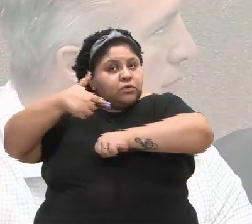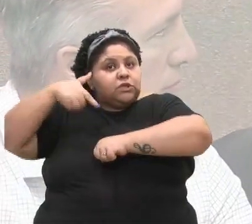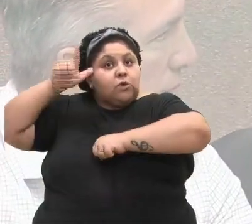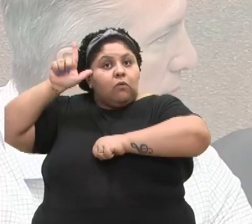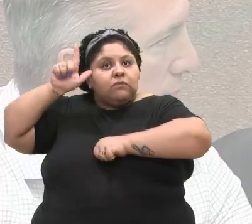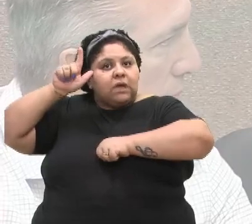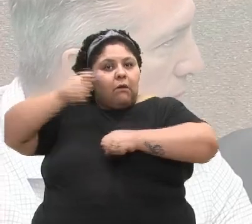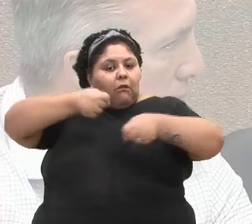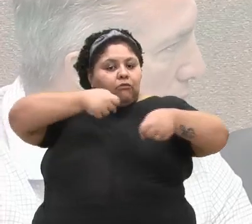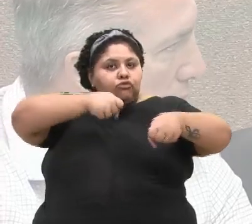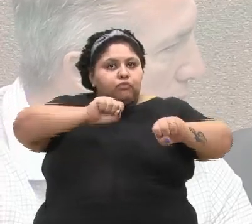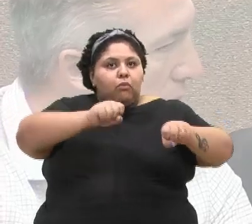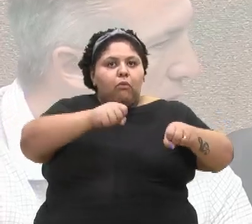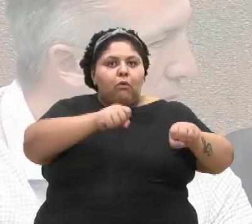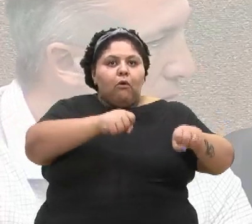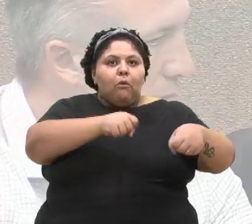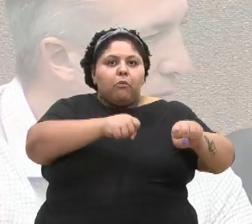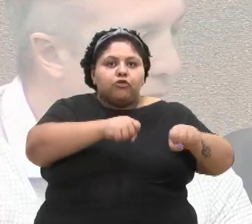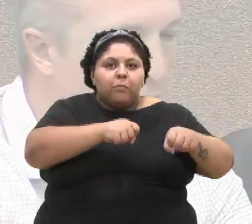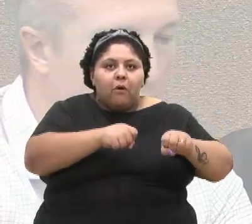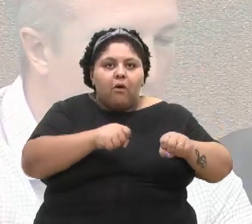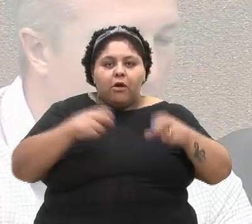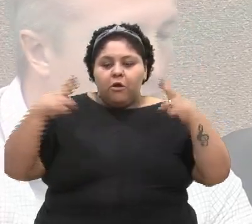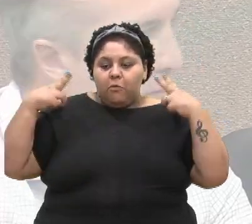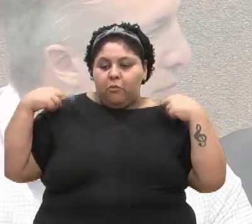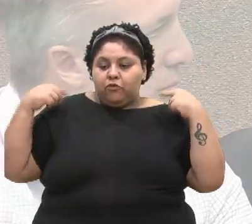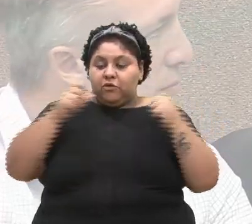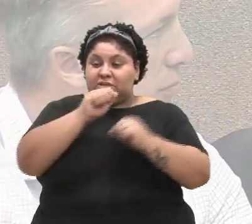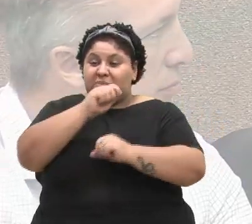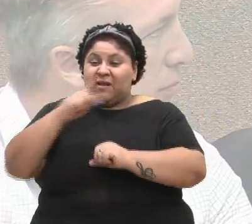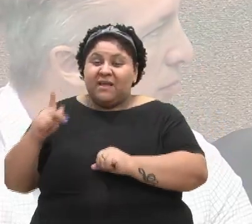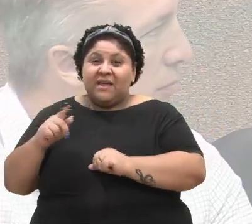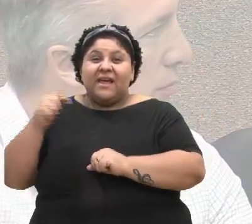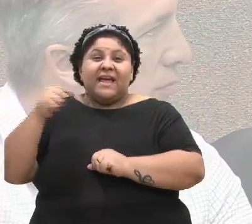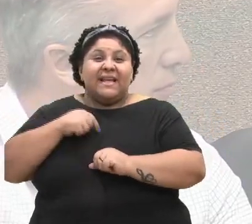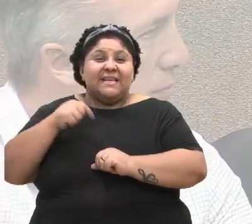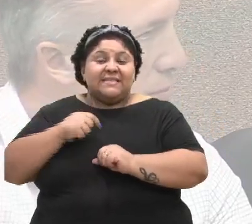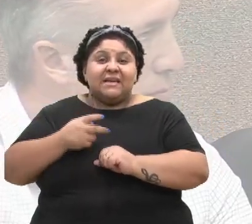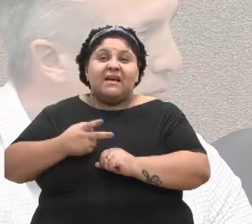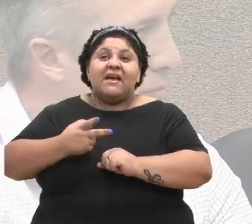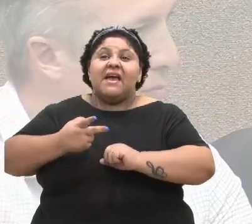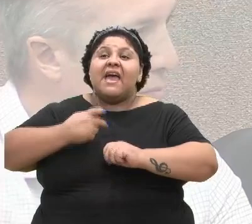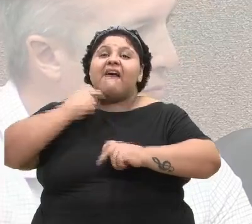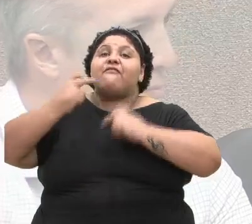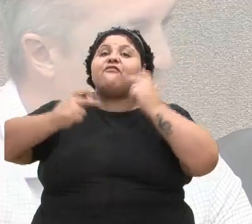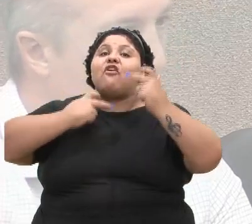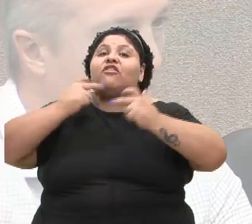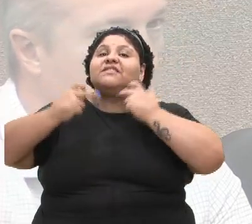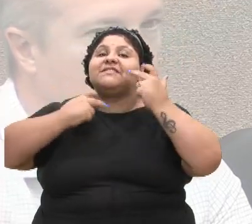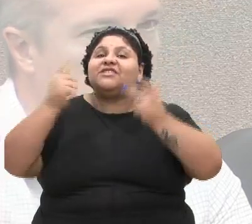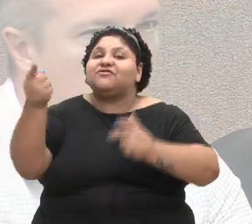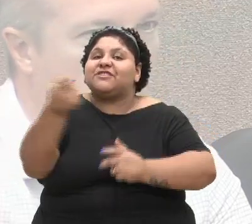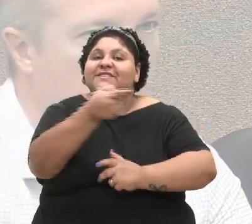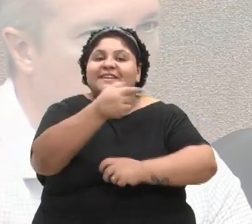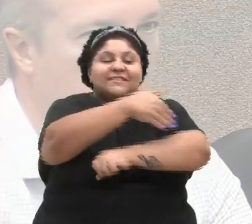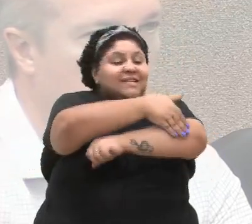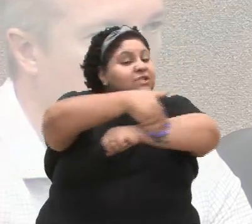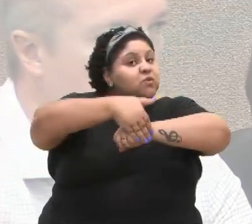motoboys, os motoristas de aplicativo protestando. Essa é a maior voz que a gente tem, é as ruas. Não é aqui.